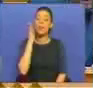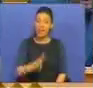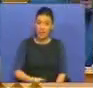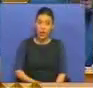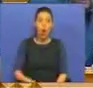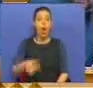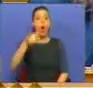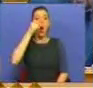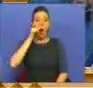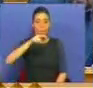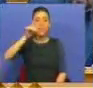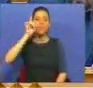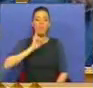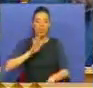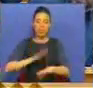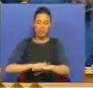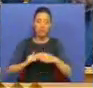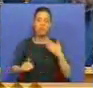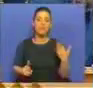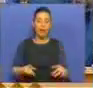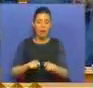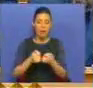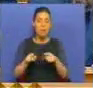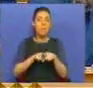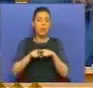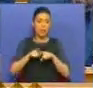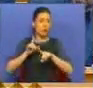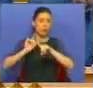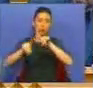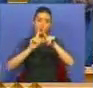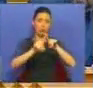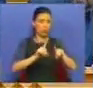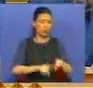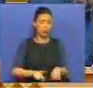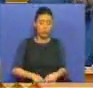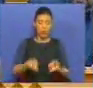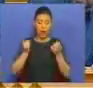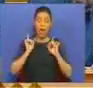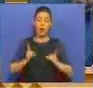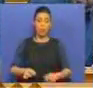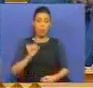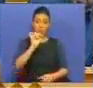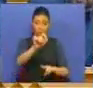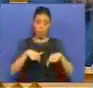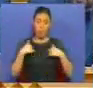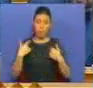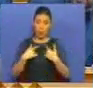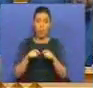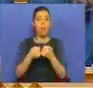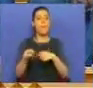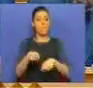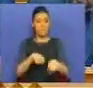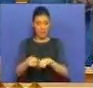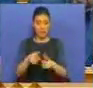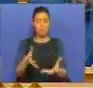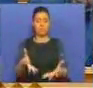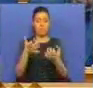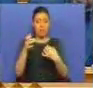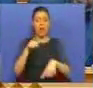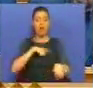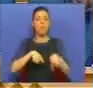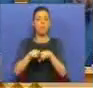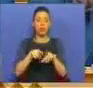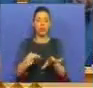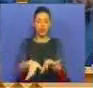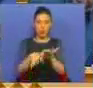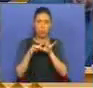homens e mulheres de esquerda, que são de partidos muito diferentes, a começar pelo seu próprio partido, que querem políticas